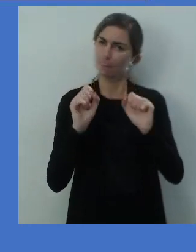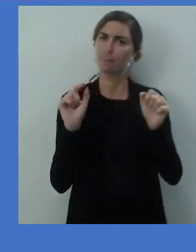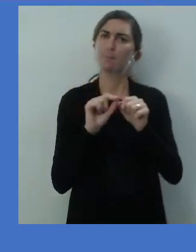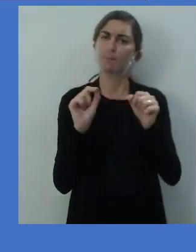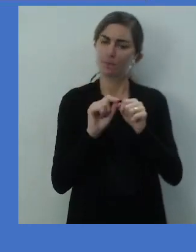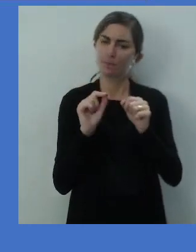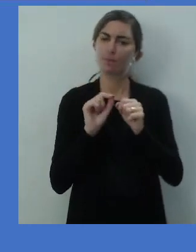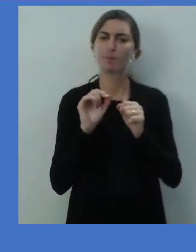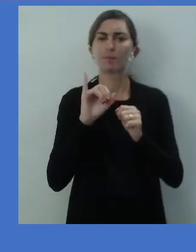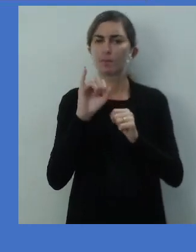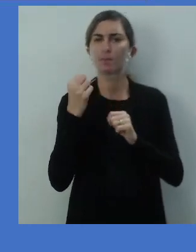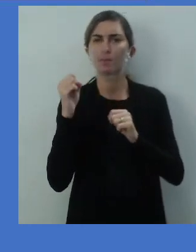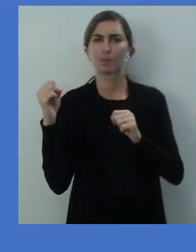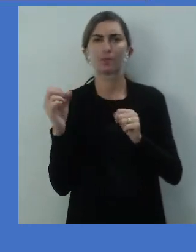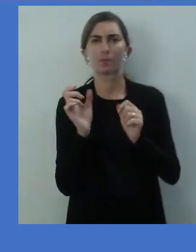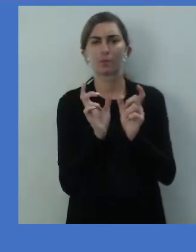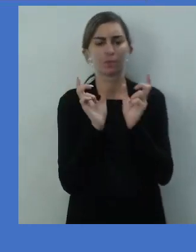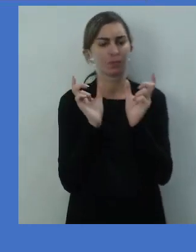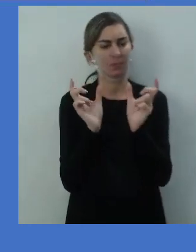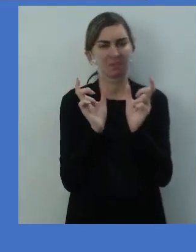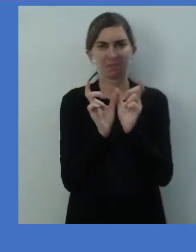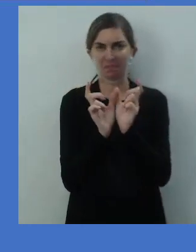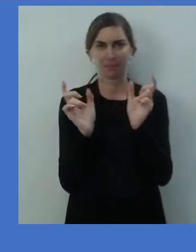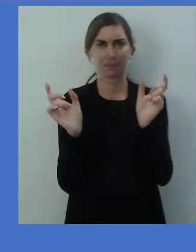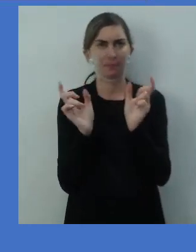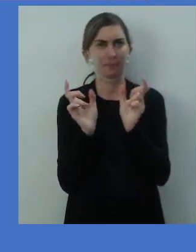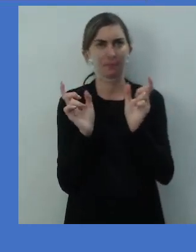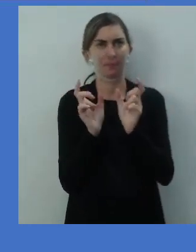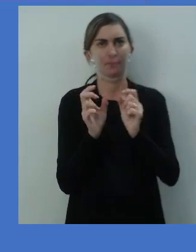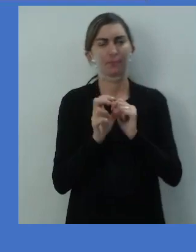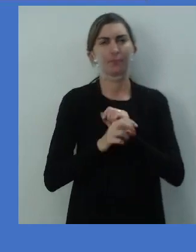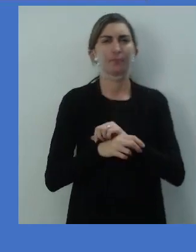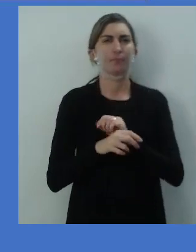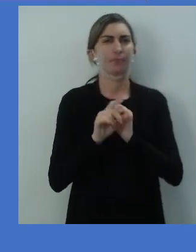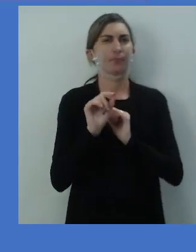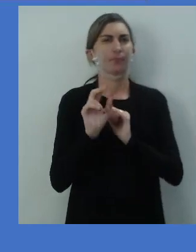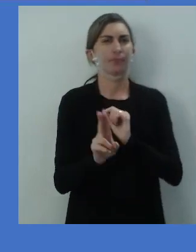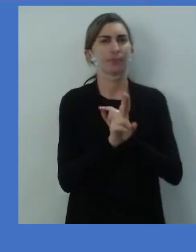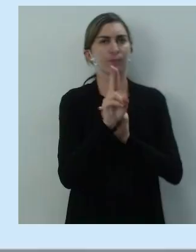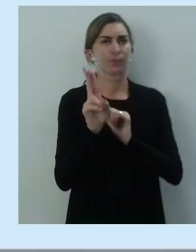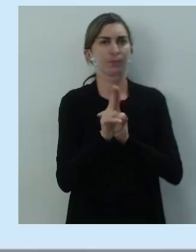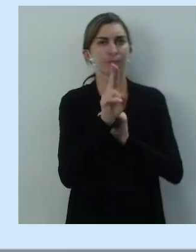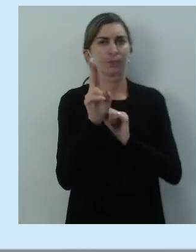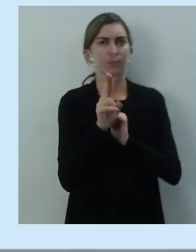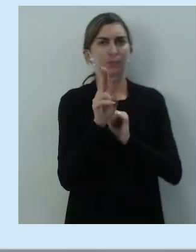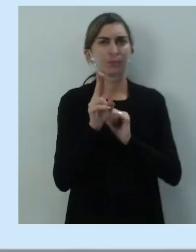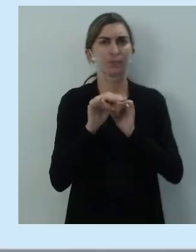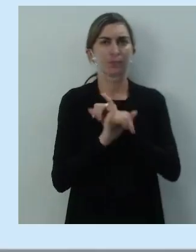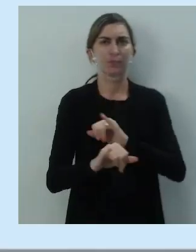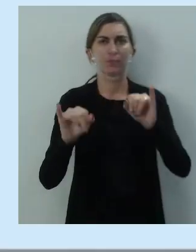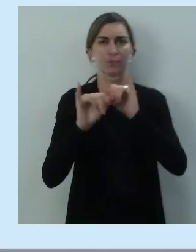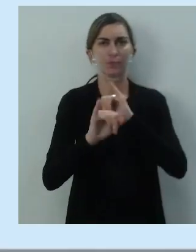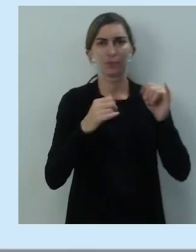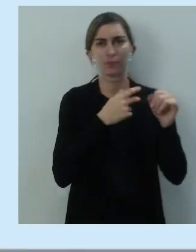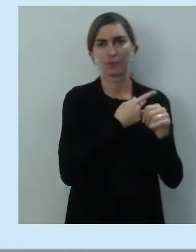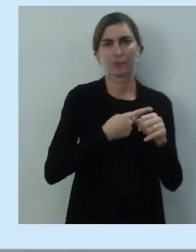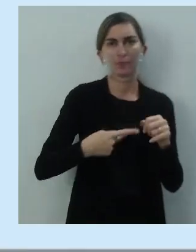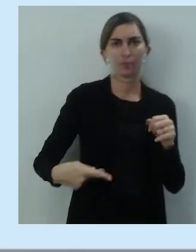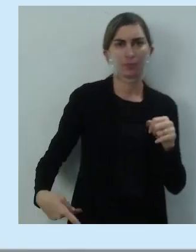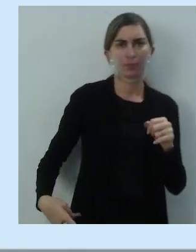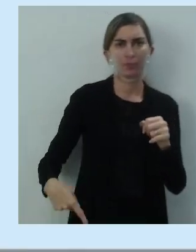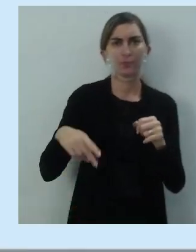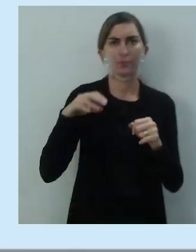Essas duas expressões, a primeira, yes, we can, foi utilizada na campanha presidencial de Barack